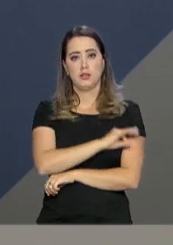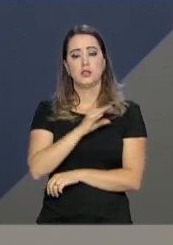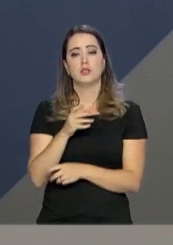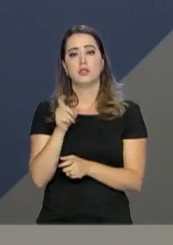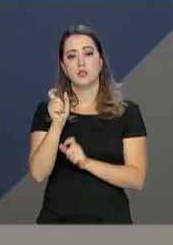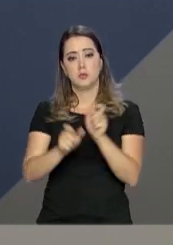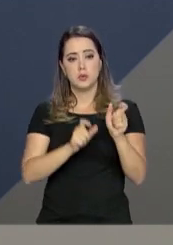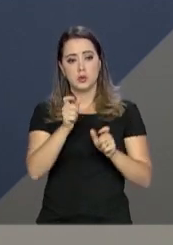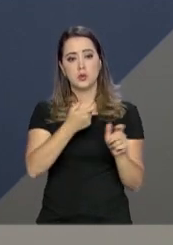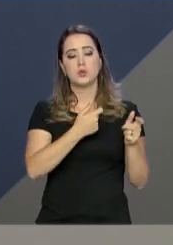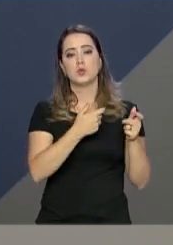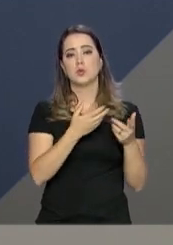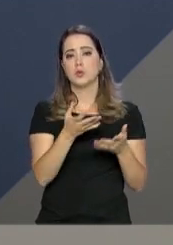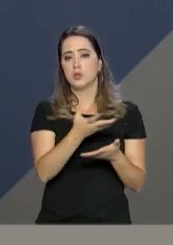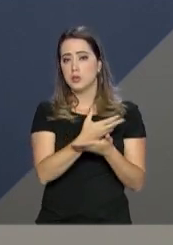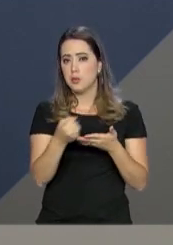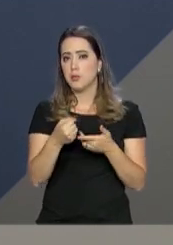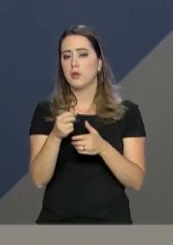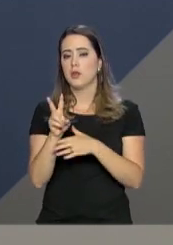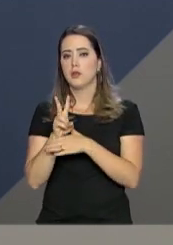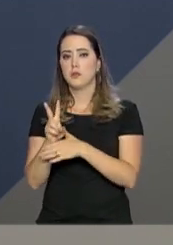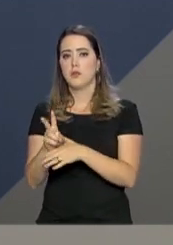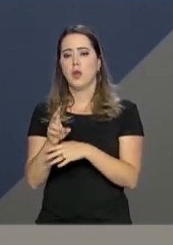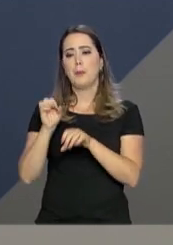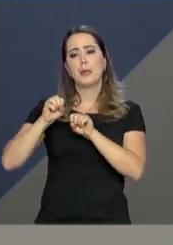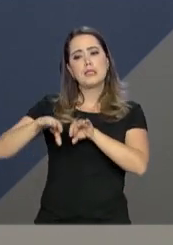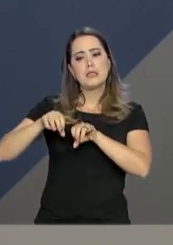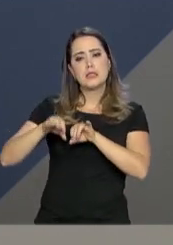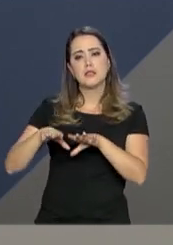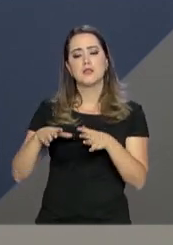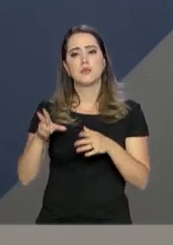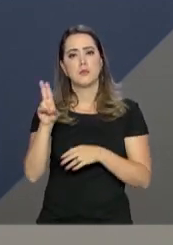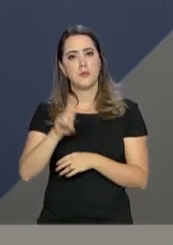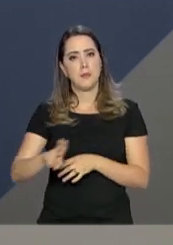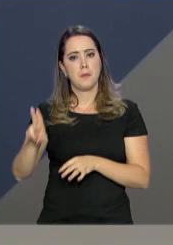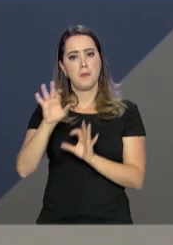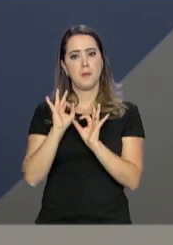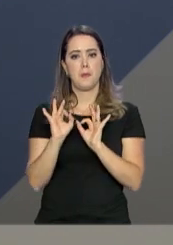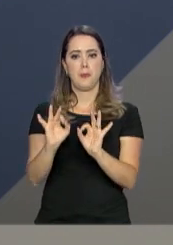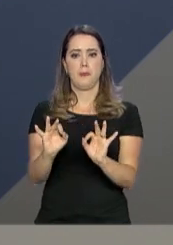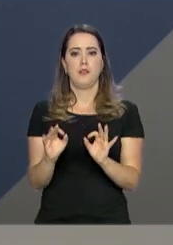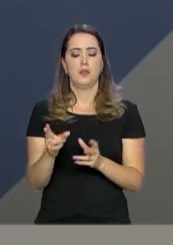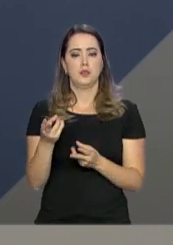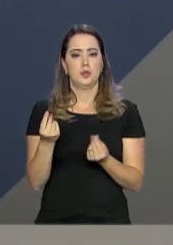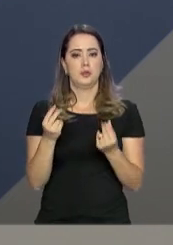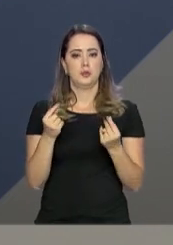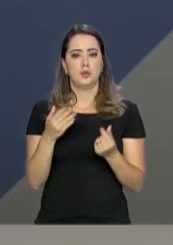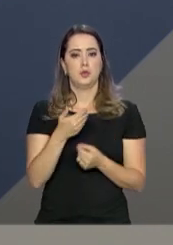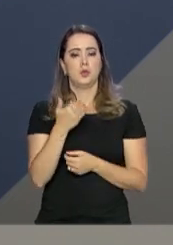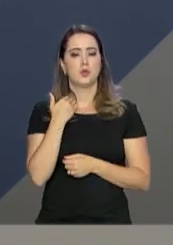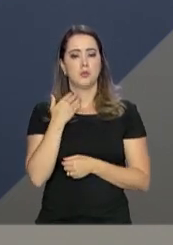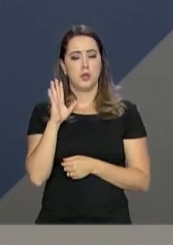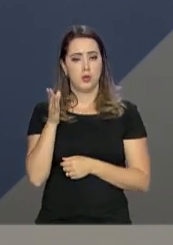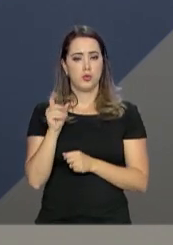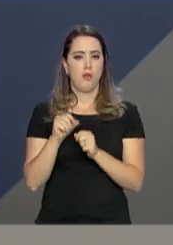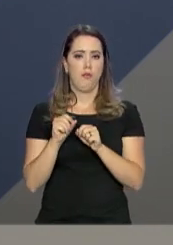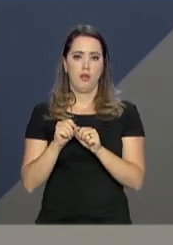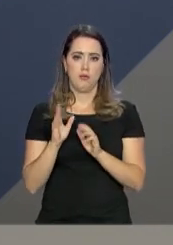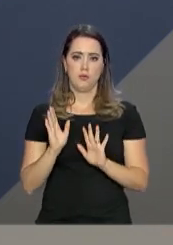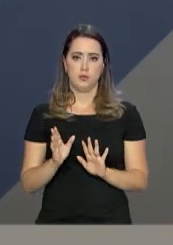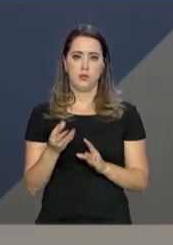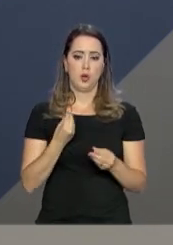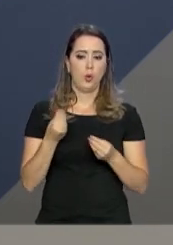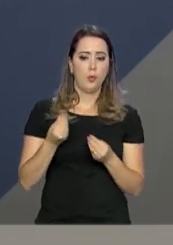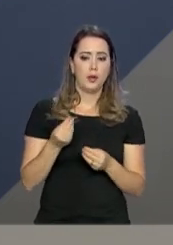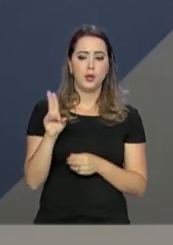tomadores é essencial. Para orientar o uso adequado do dinheiro, isso os bancos estão fazendo, como é que